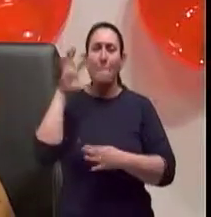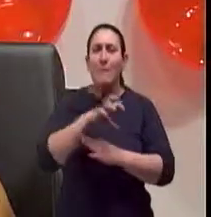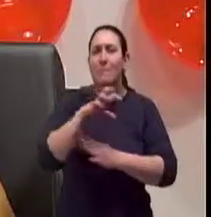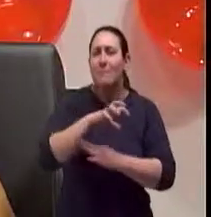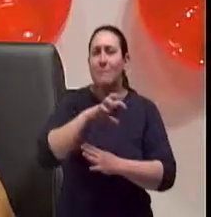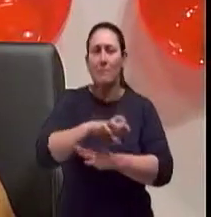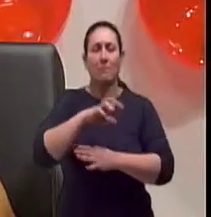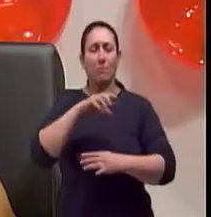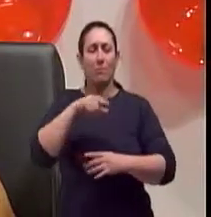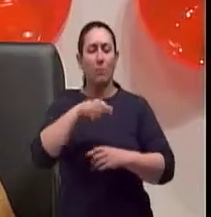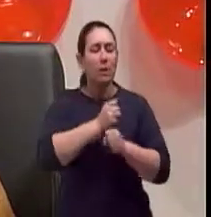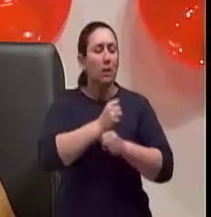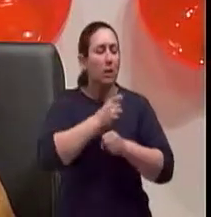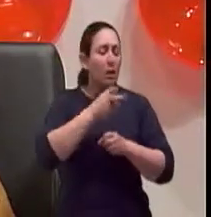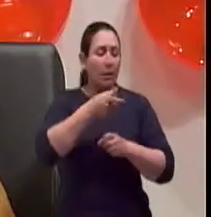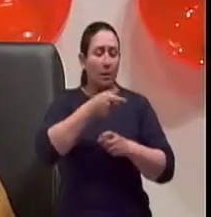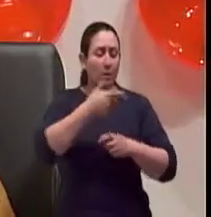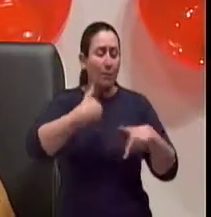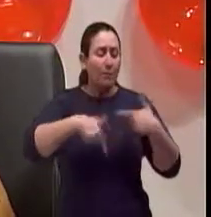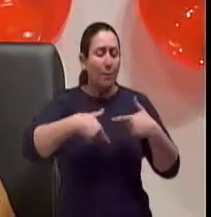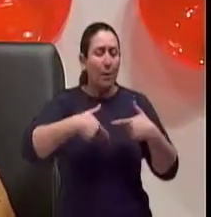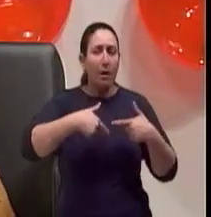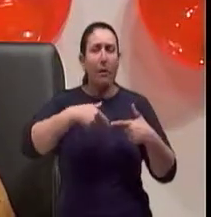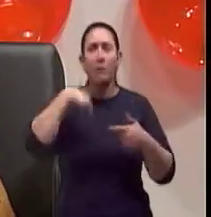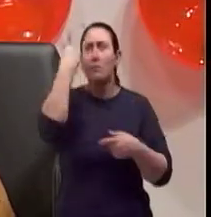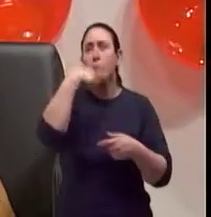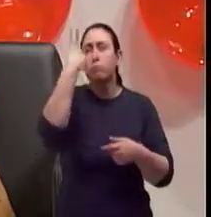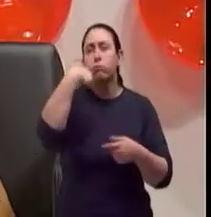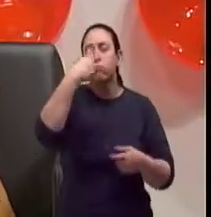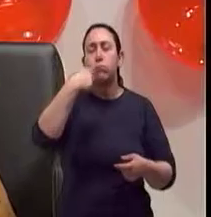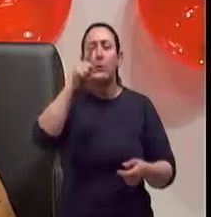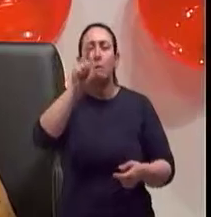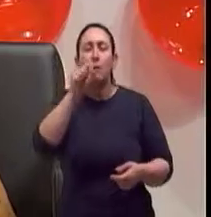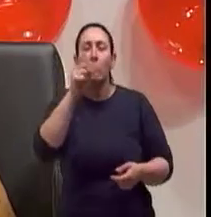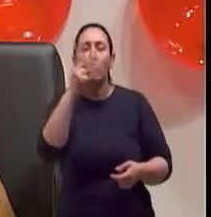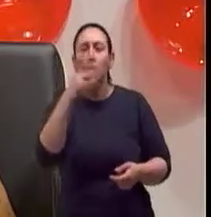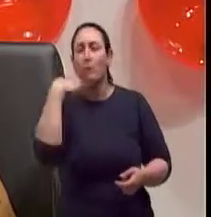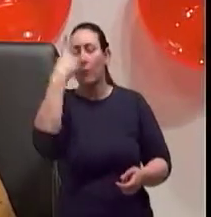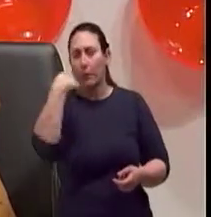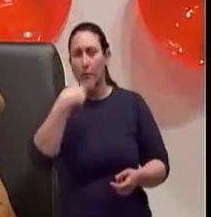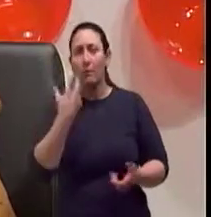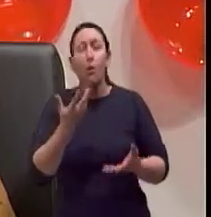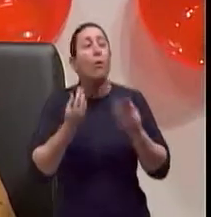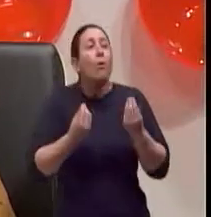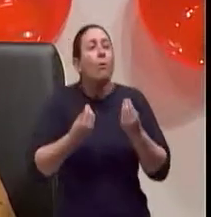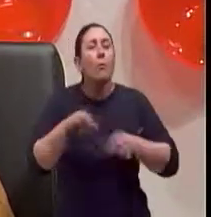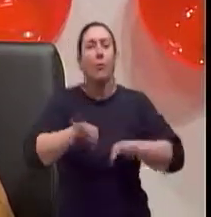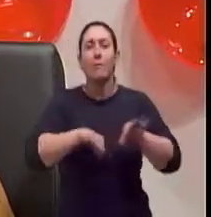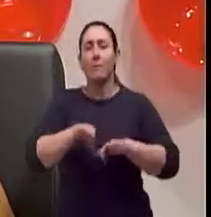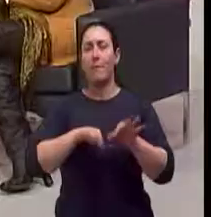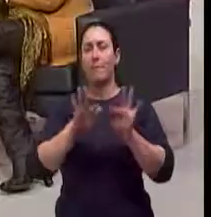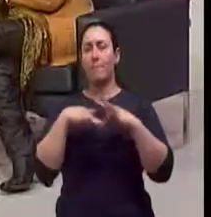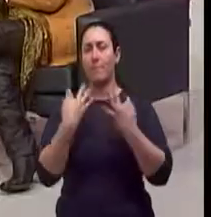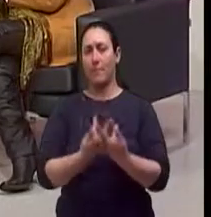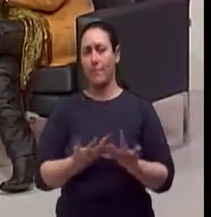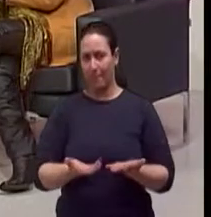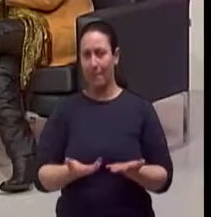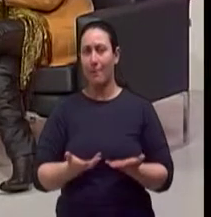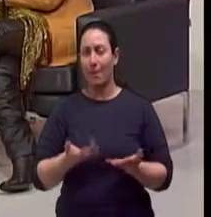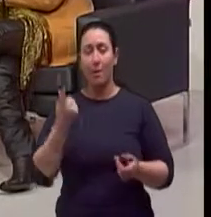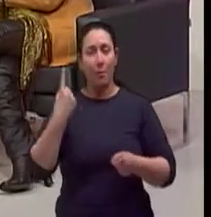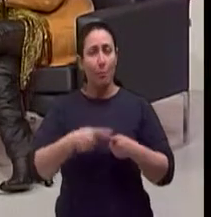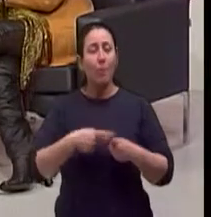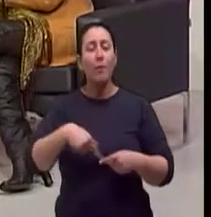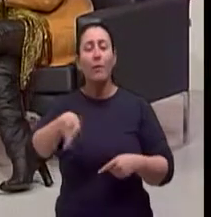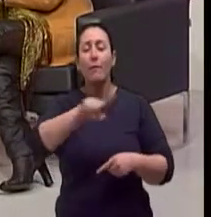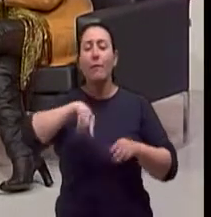às vezes, 10, 12 horas por dia. E o idoso em casa, como reorganizar essa família, porque as famílias não estavam preparadas para esse